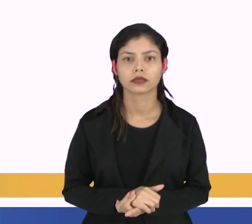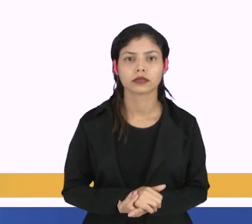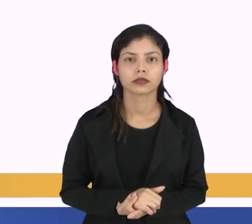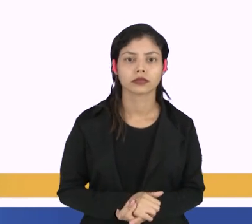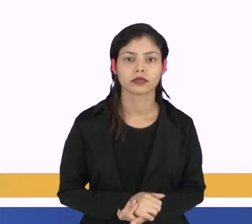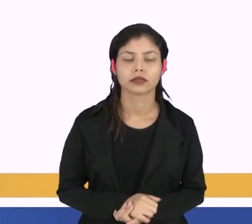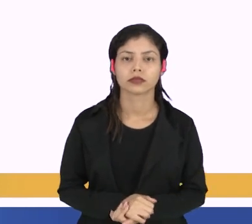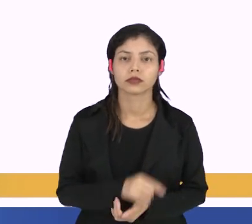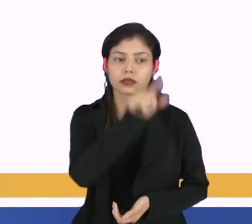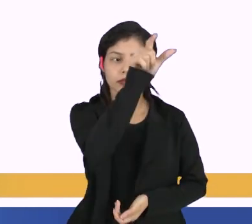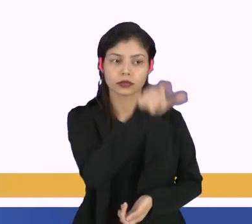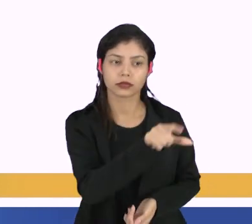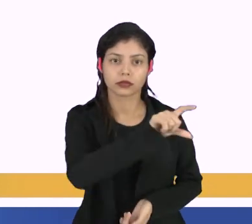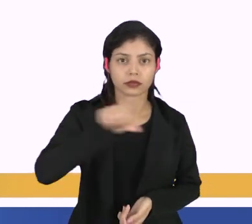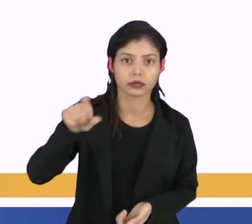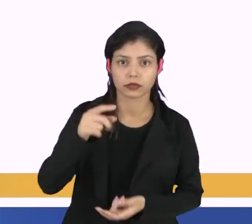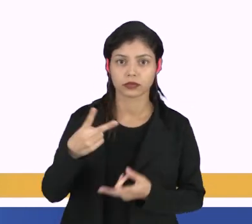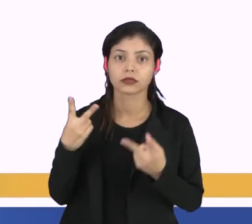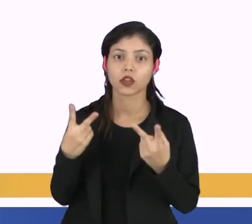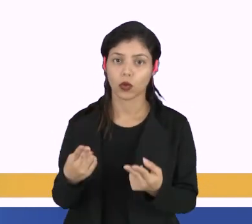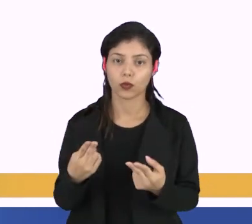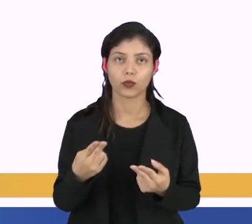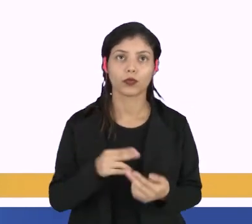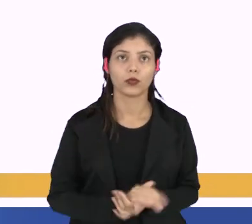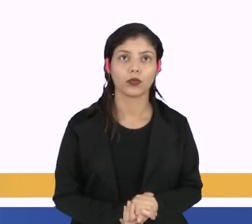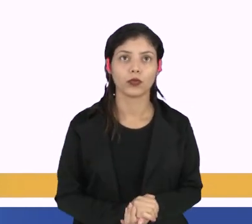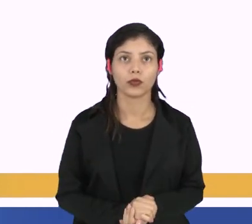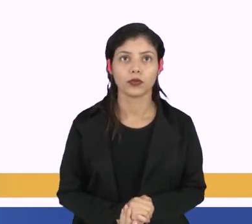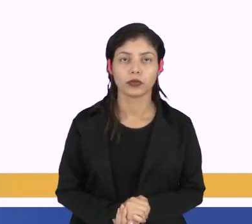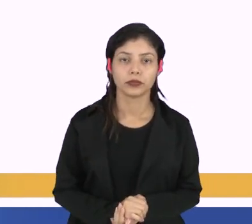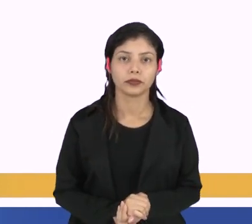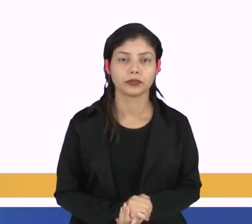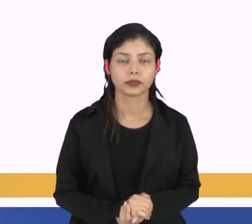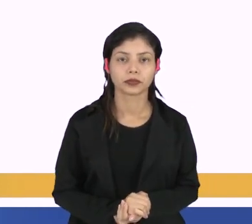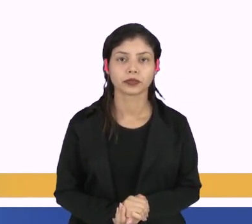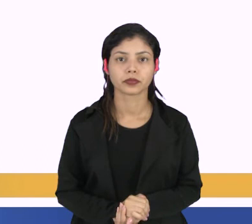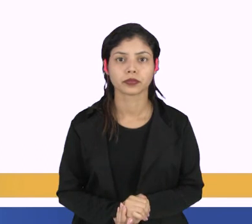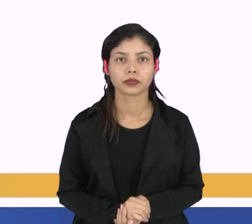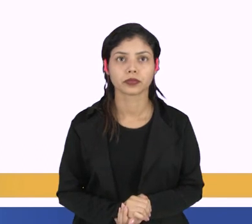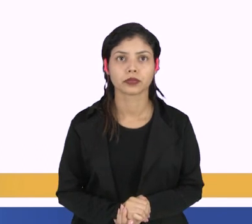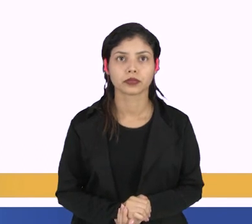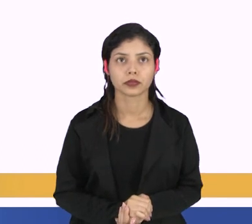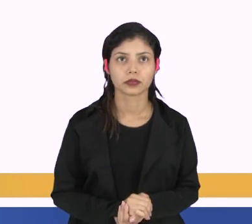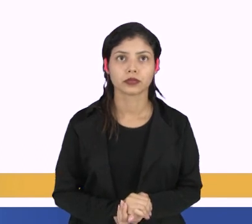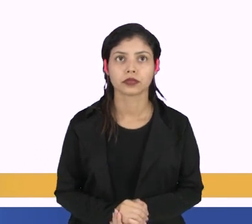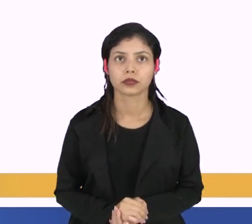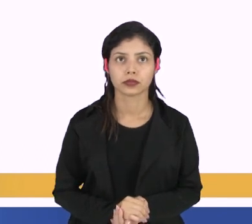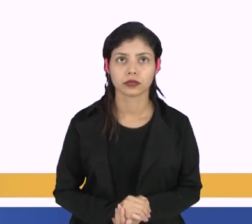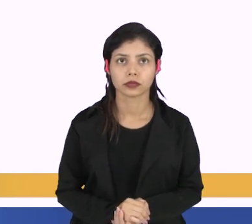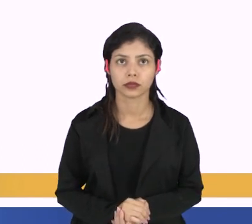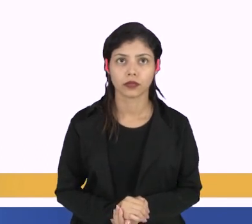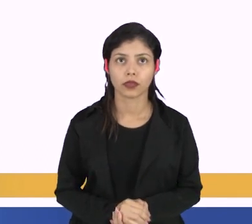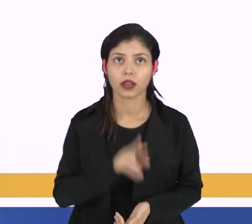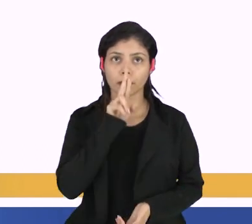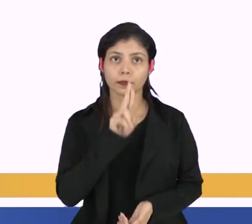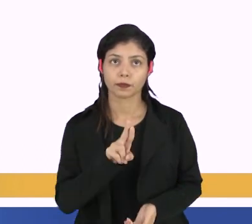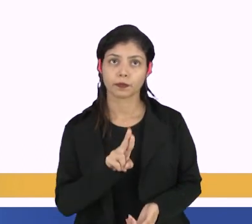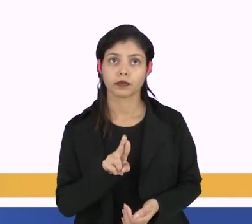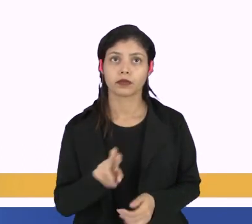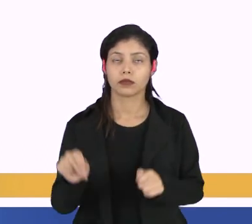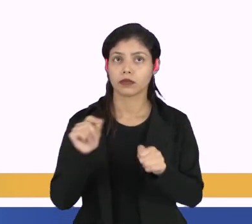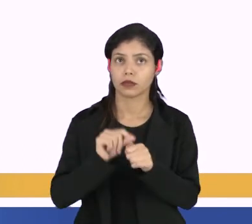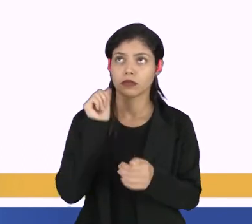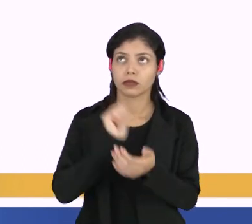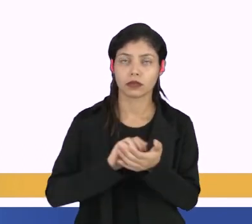a linha e coluna são iguais nesse caso. O resultado que nós vamos ter ao realizar a resolução